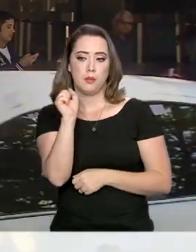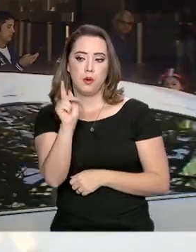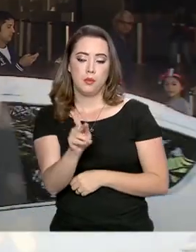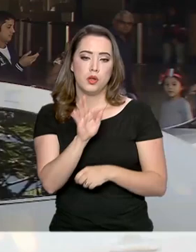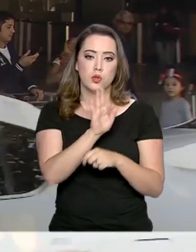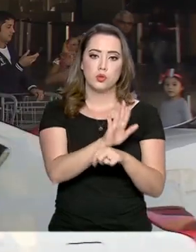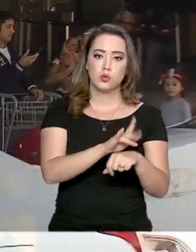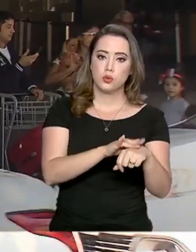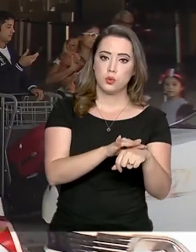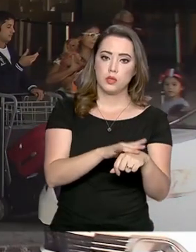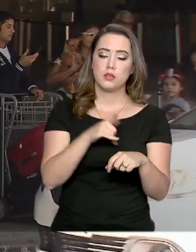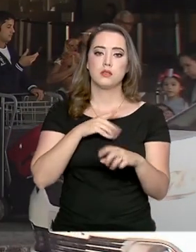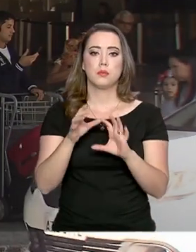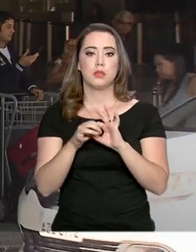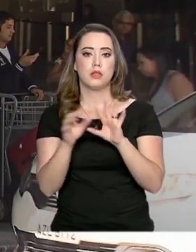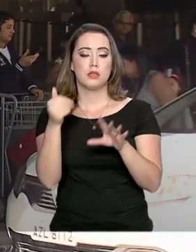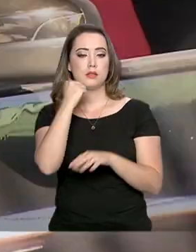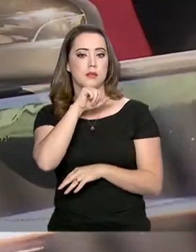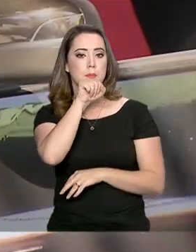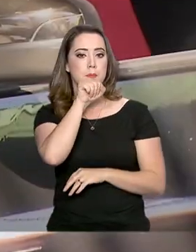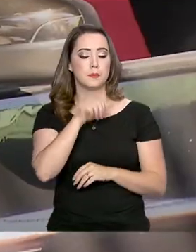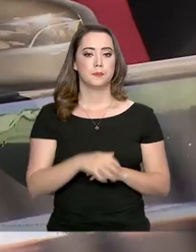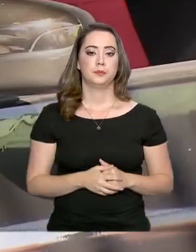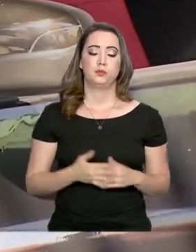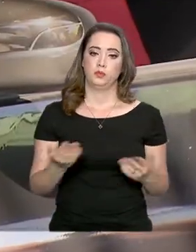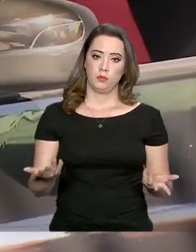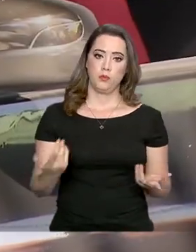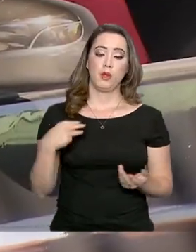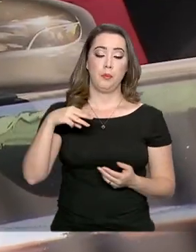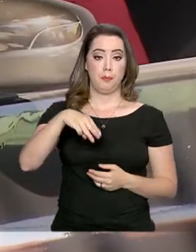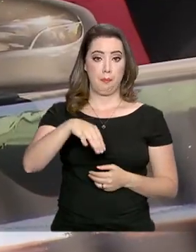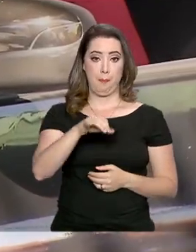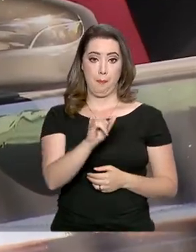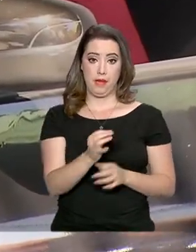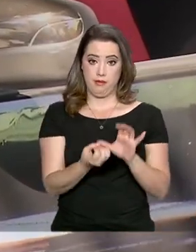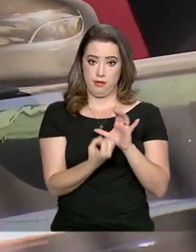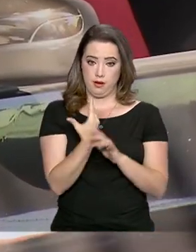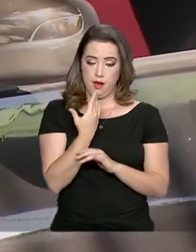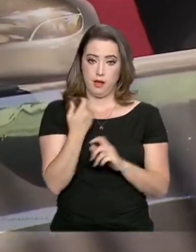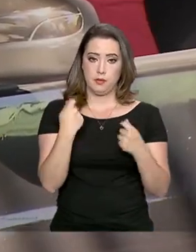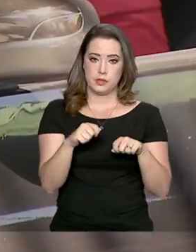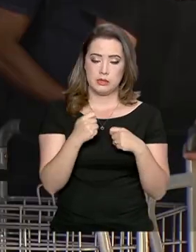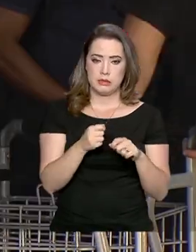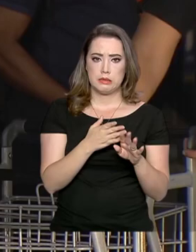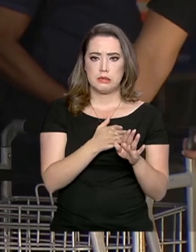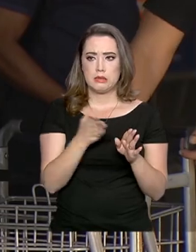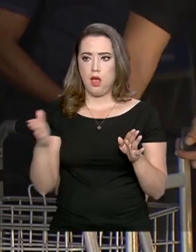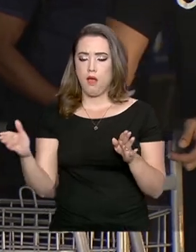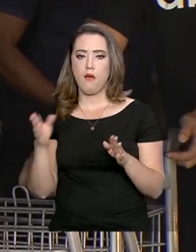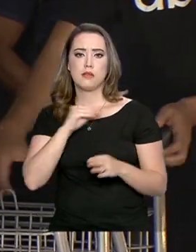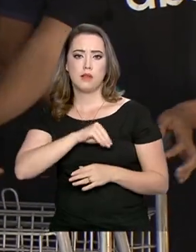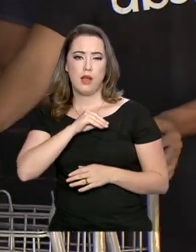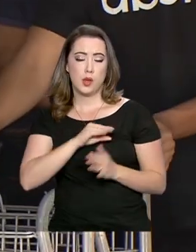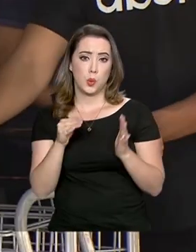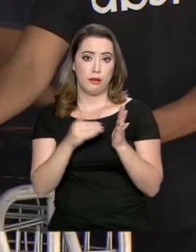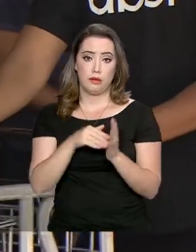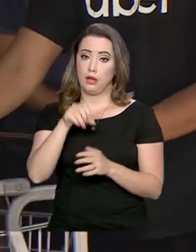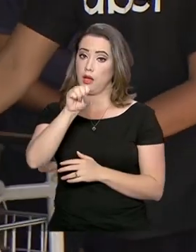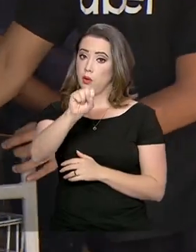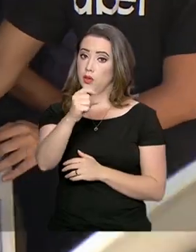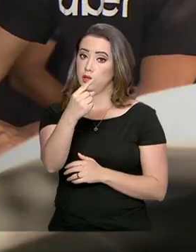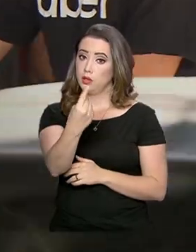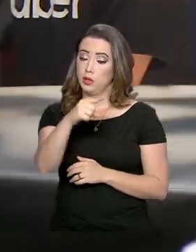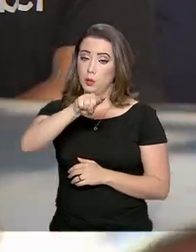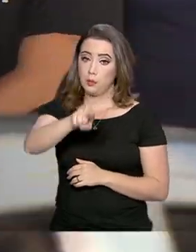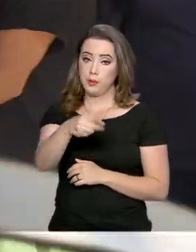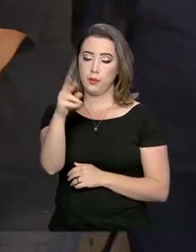auxílio-doença e licença-maternidade. Para ser MEI, é necessário ter faturamento anual de até R$ 81 mil e